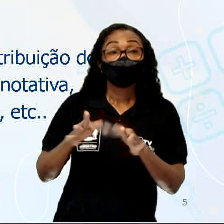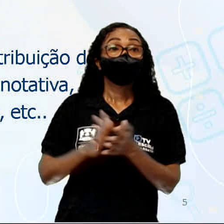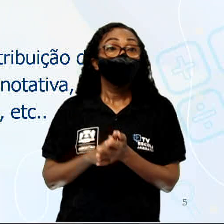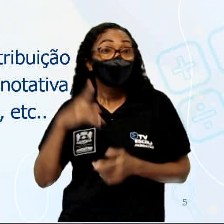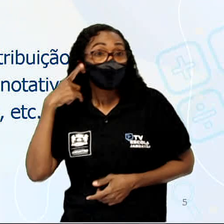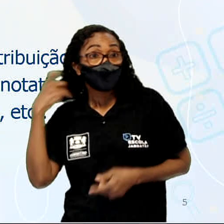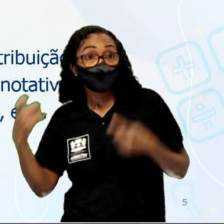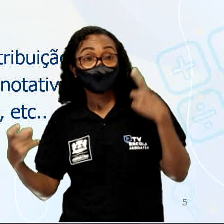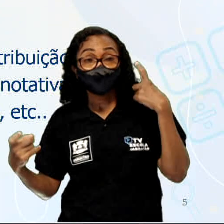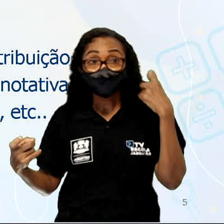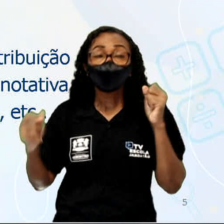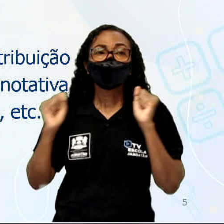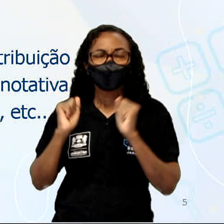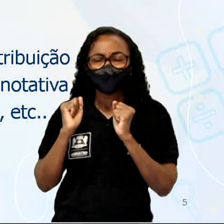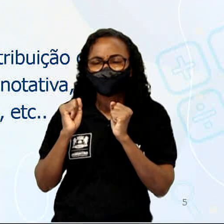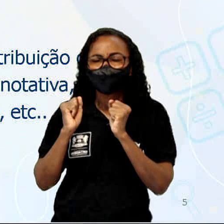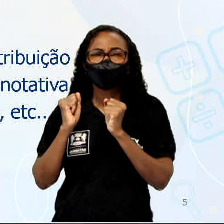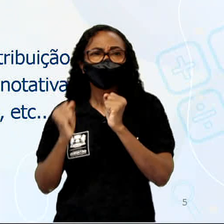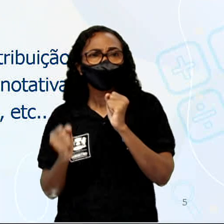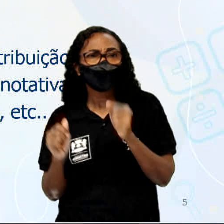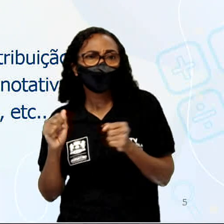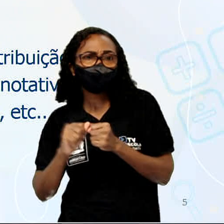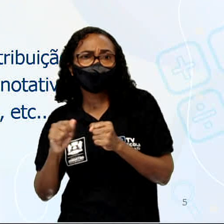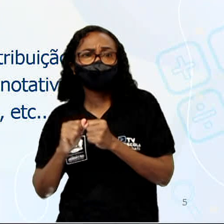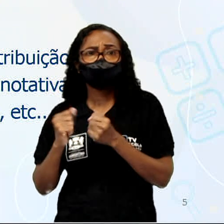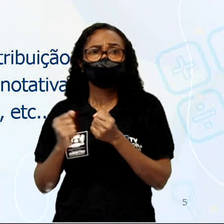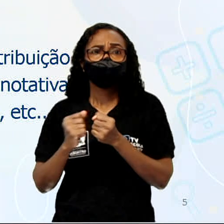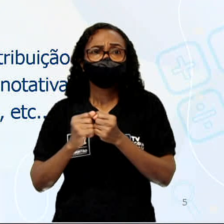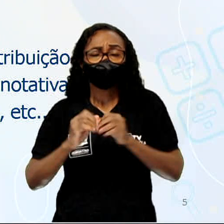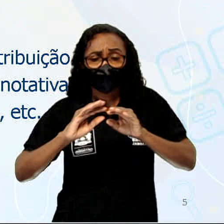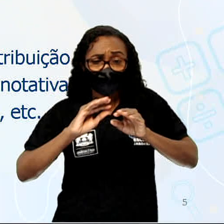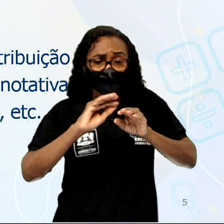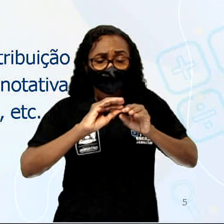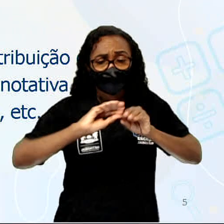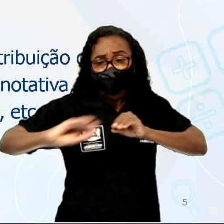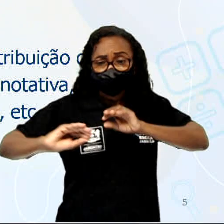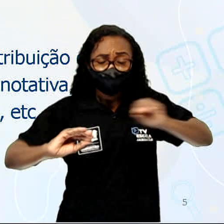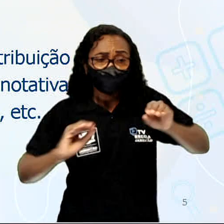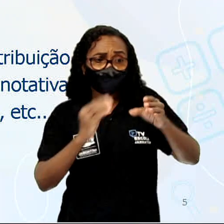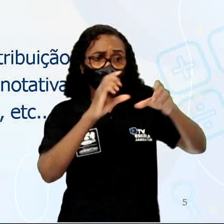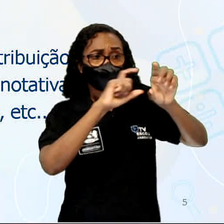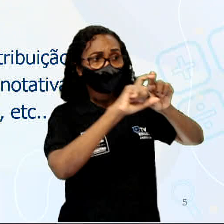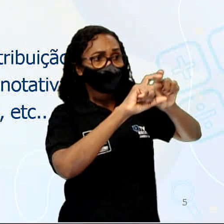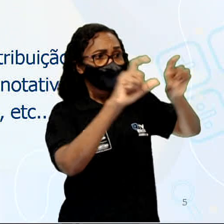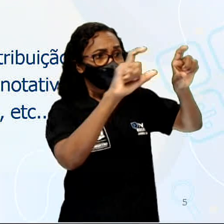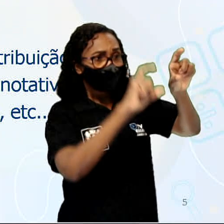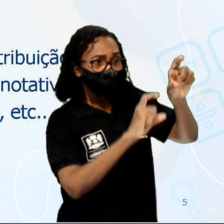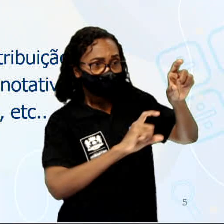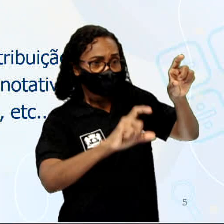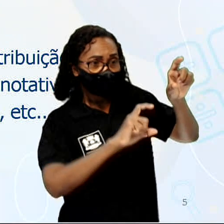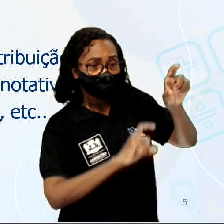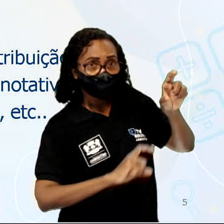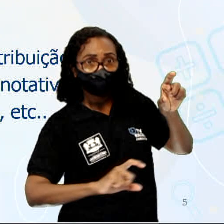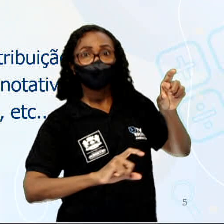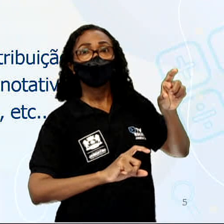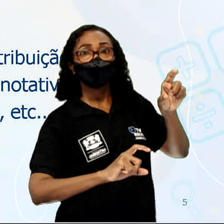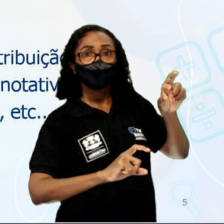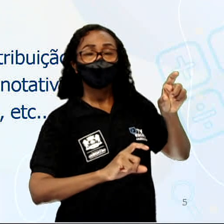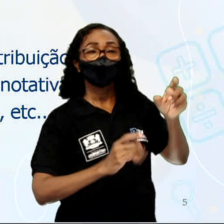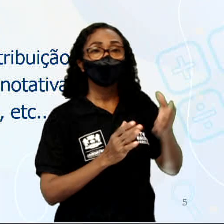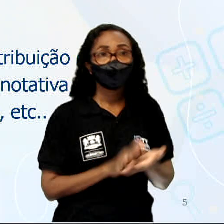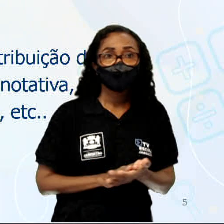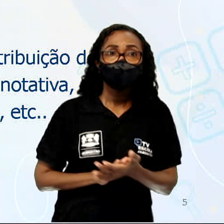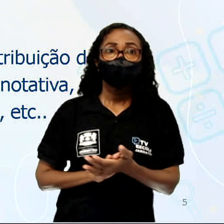construída por meio da distribuição dos versos, como a gente comentou, por meio da utilização de métrica, da utilização de recursos